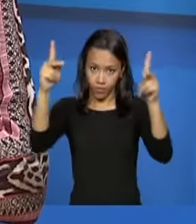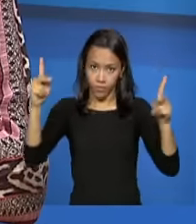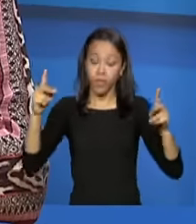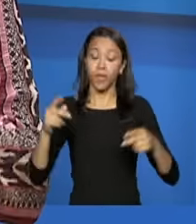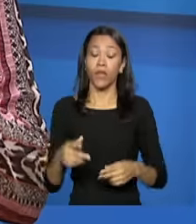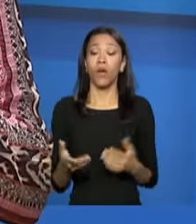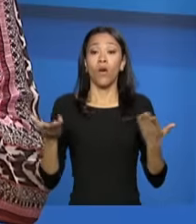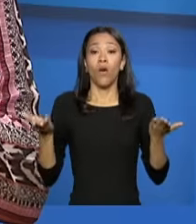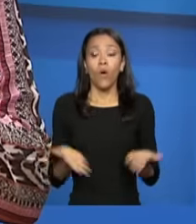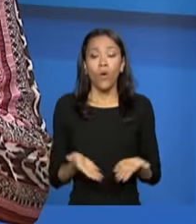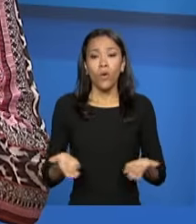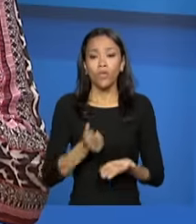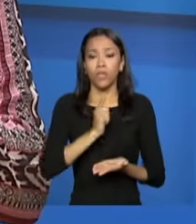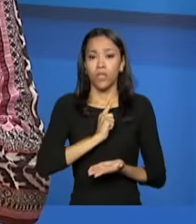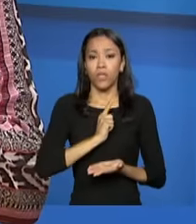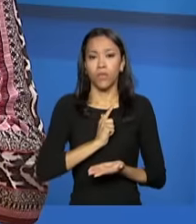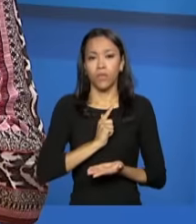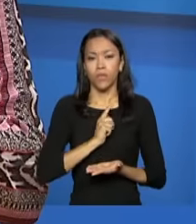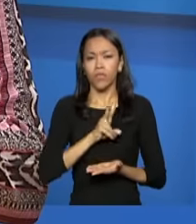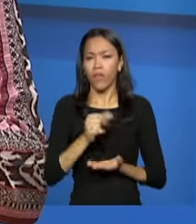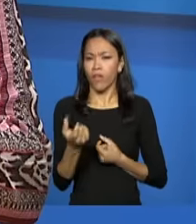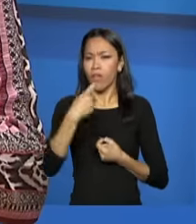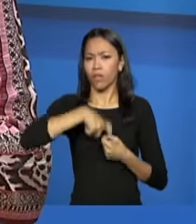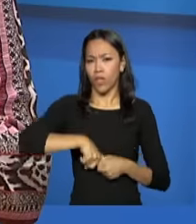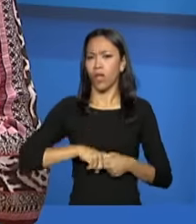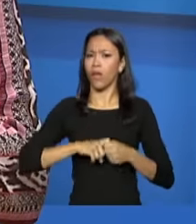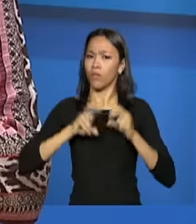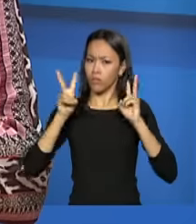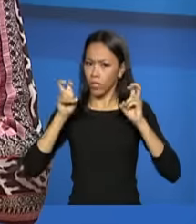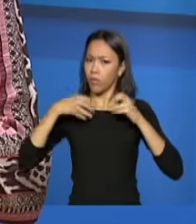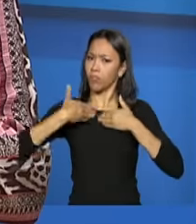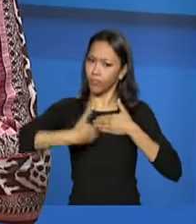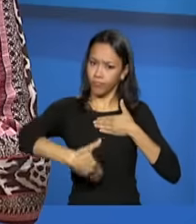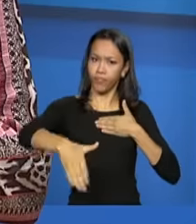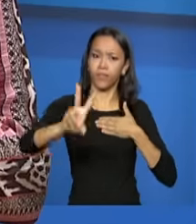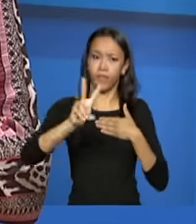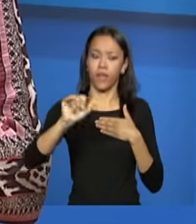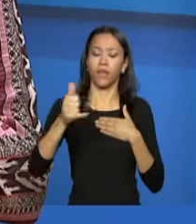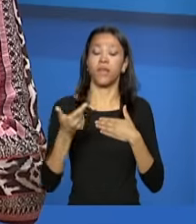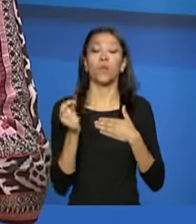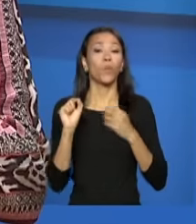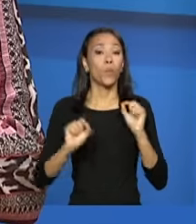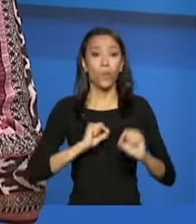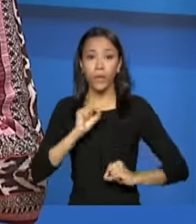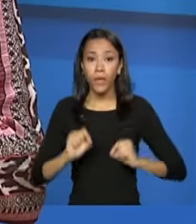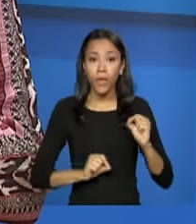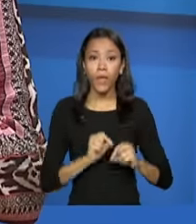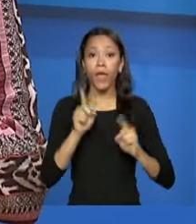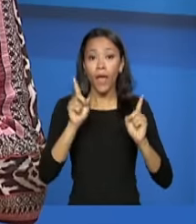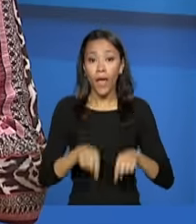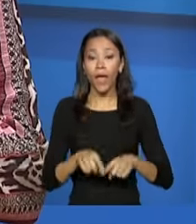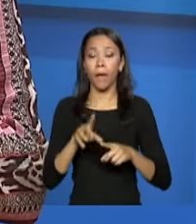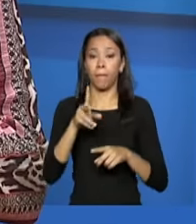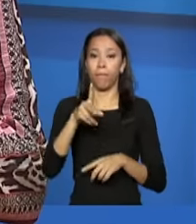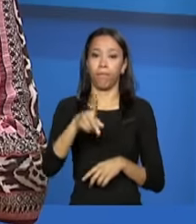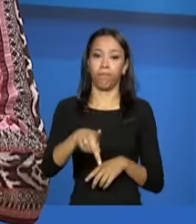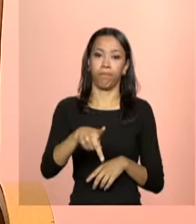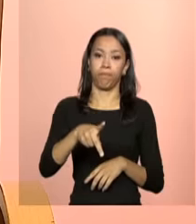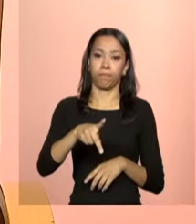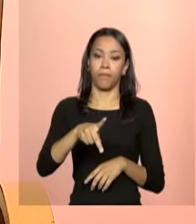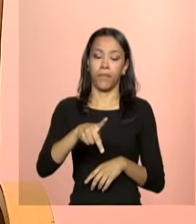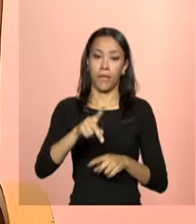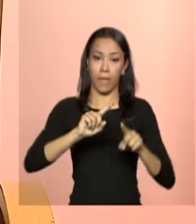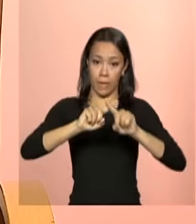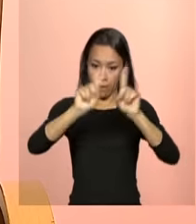estágio hoje, que acho que vamos retomar essa discussão ao longo dos blocos, é a necessidade de planos de acolhimento. Os municípios realizam,